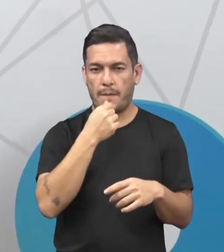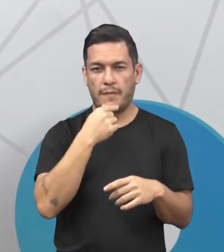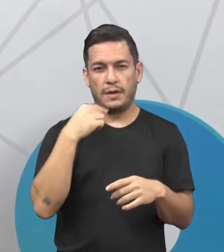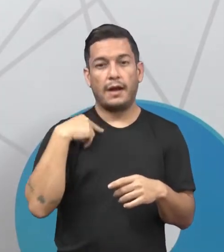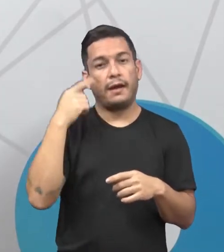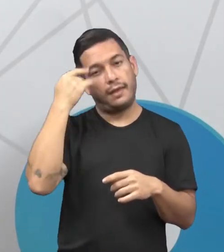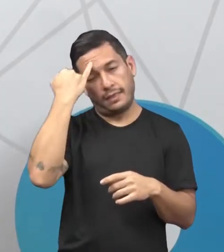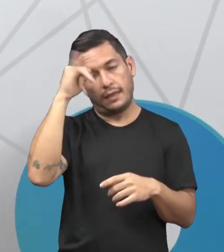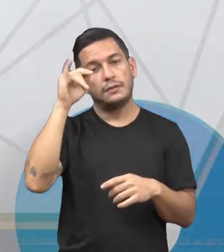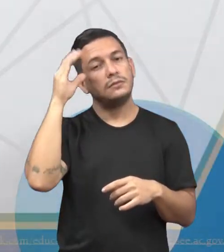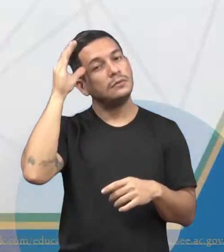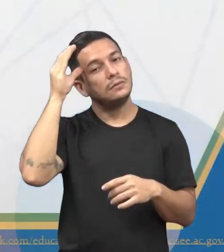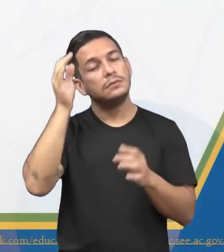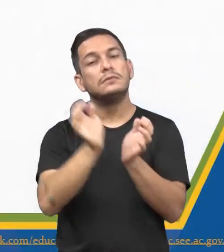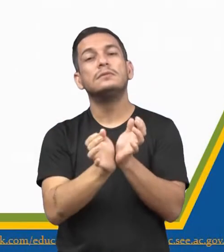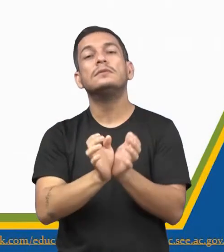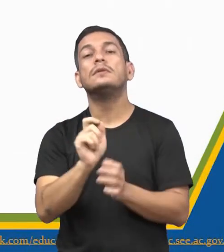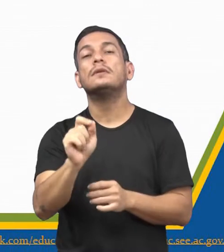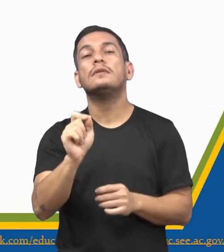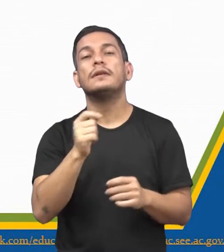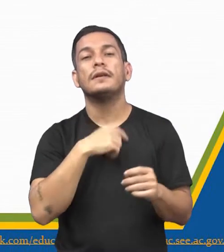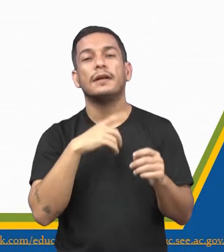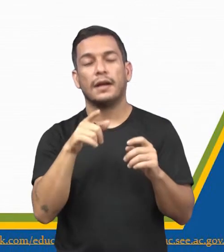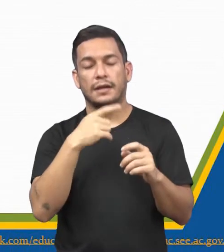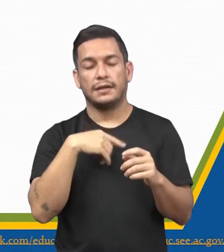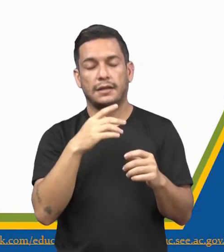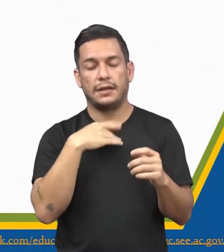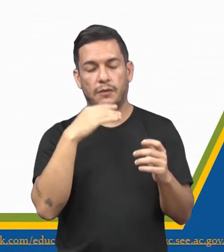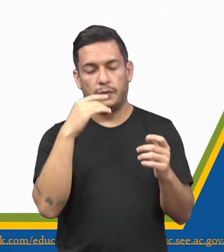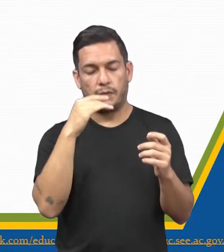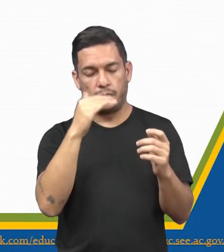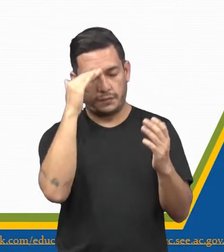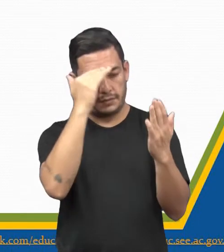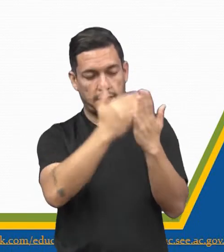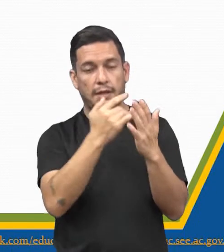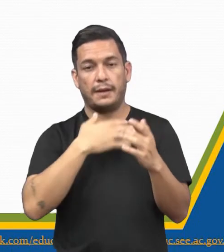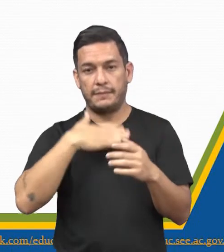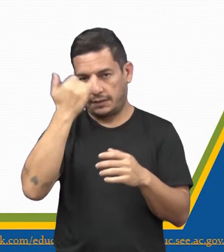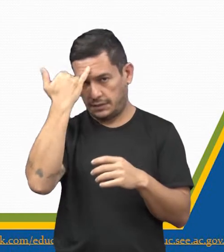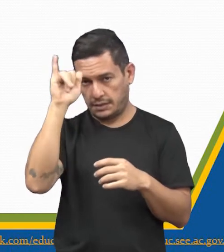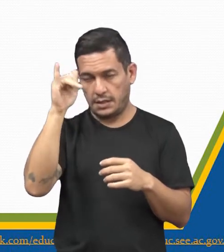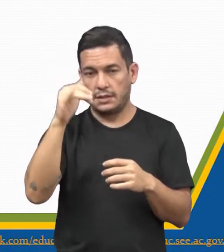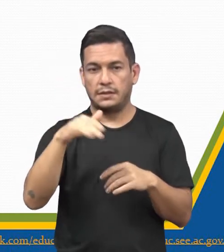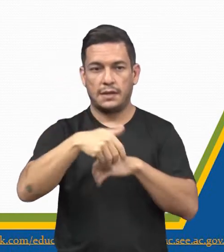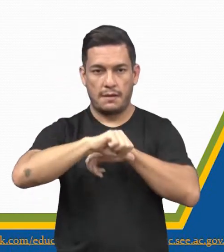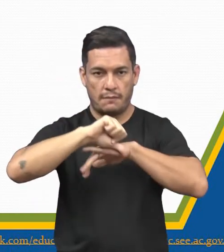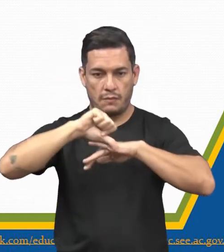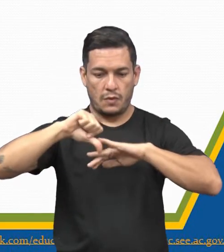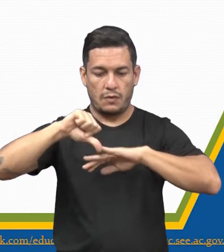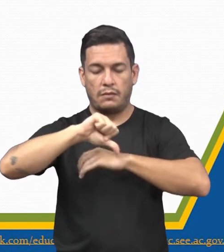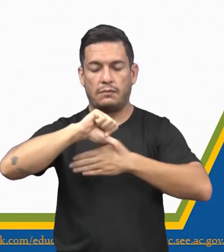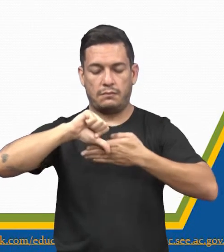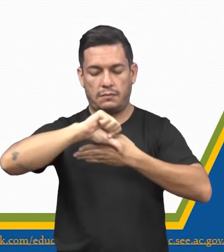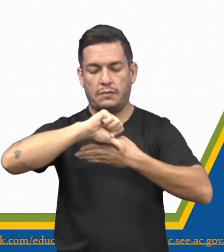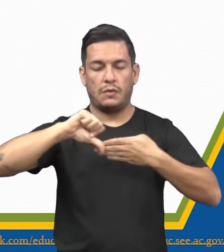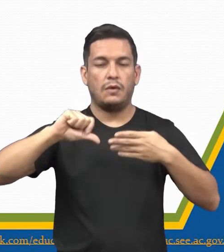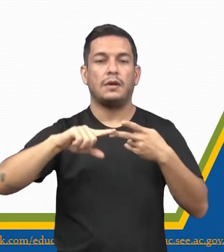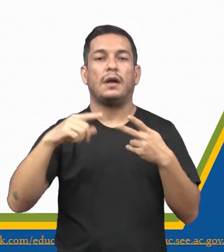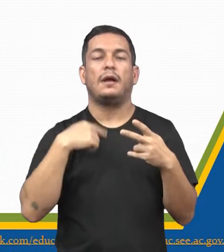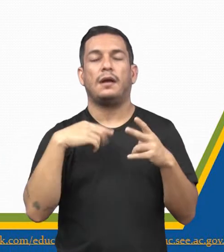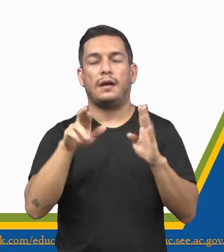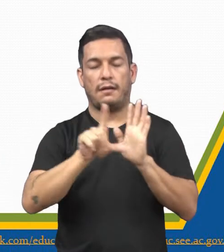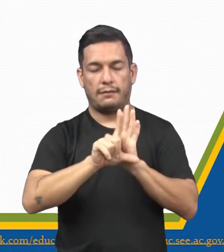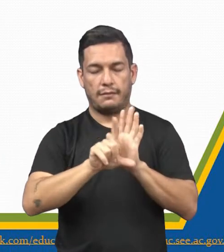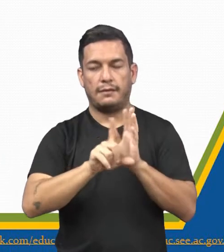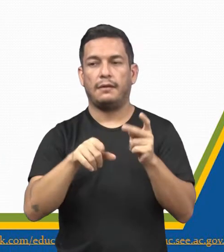consciência coletiva é o que regra o indivíduo. São as nossas ideias morais, as nossas normas, as nossas